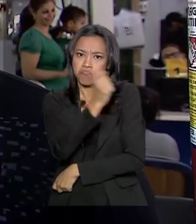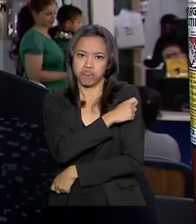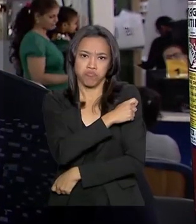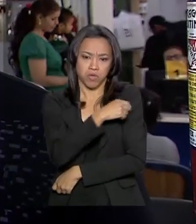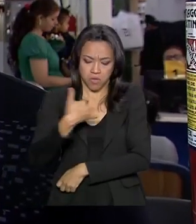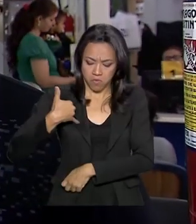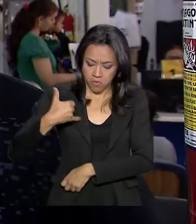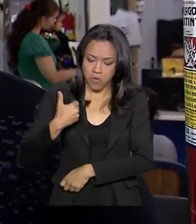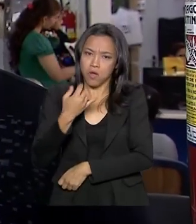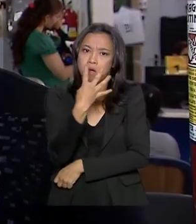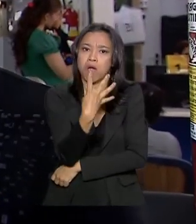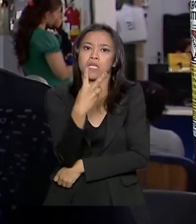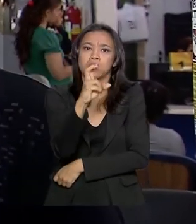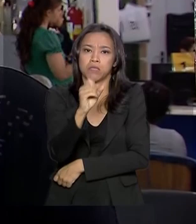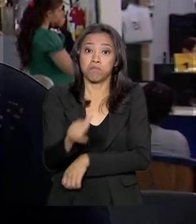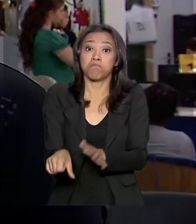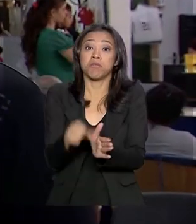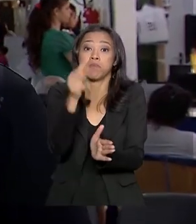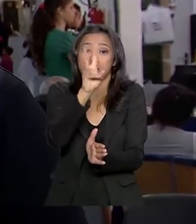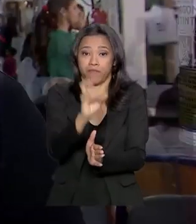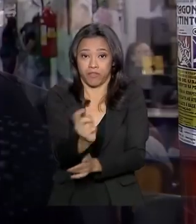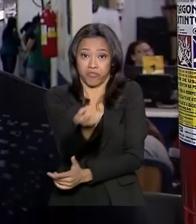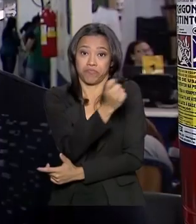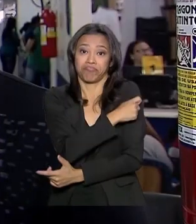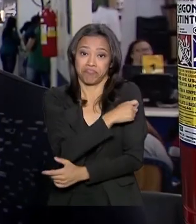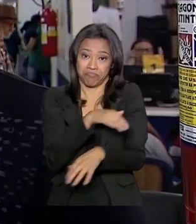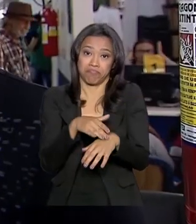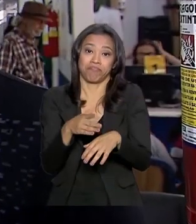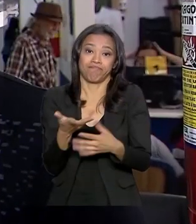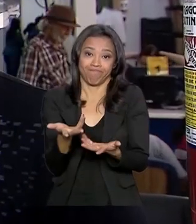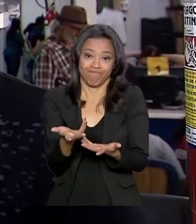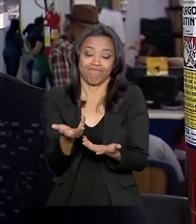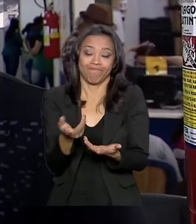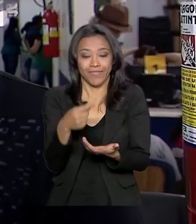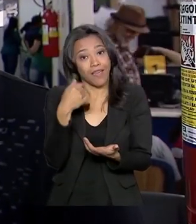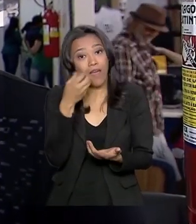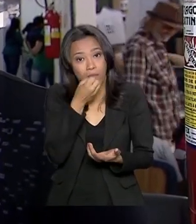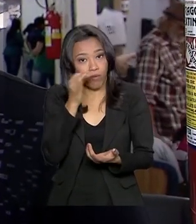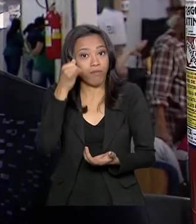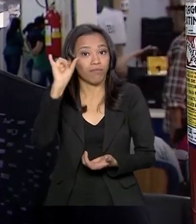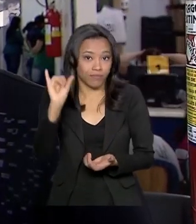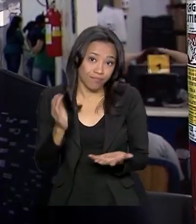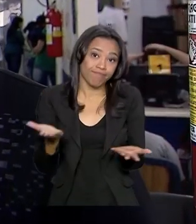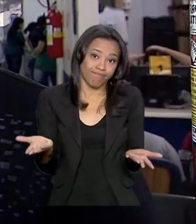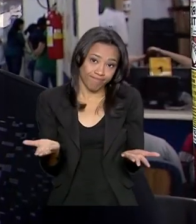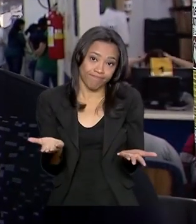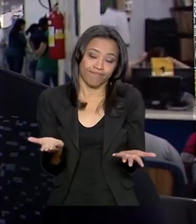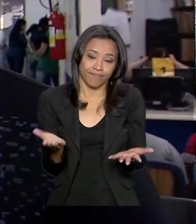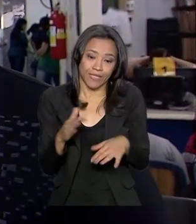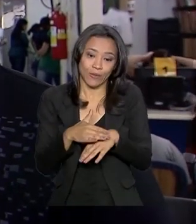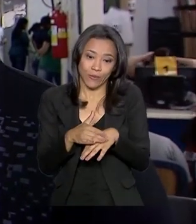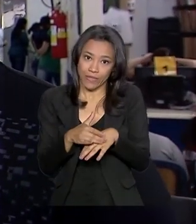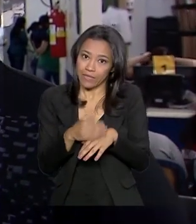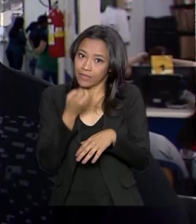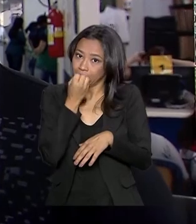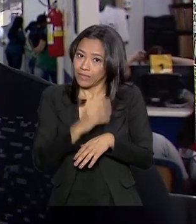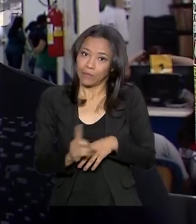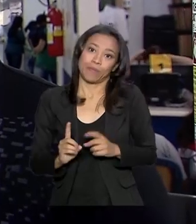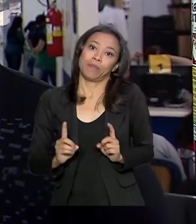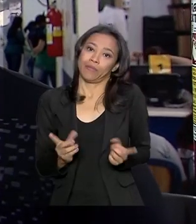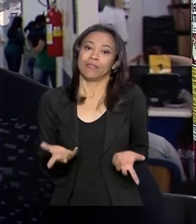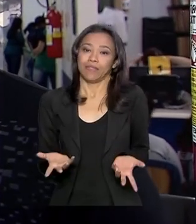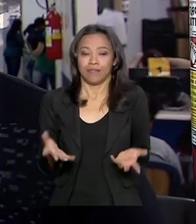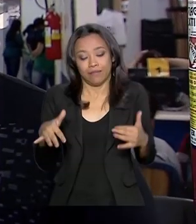45 anos é a primeira vez que tomo uma vacina de sarampo. Prevenir, né? Doença não é bom, né?